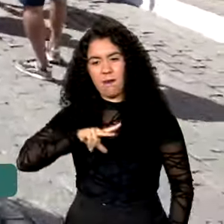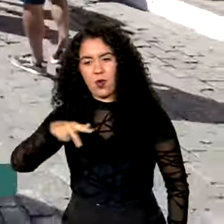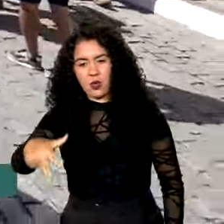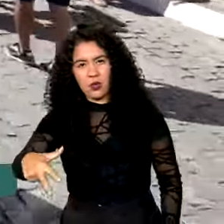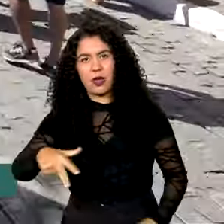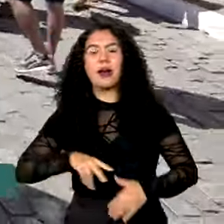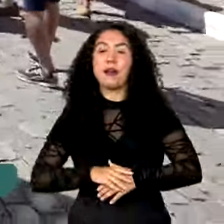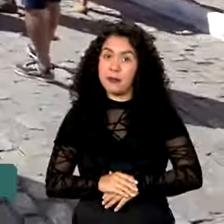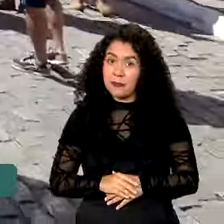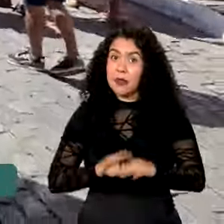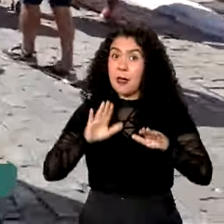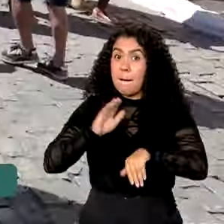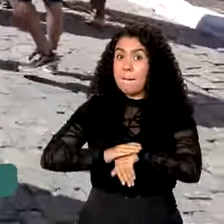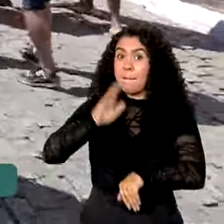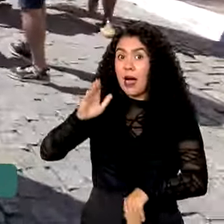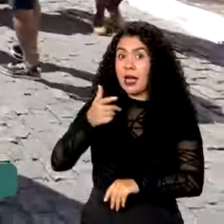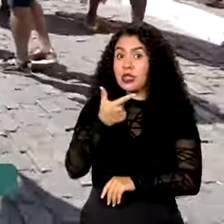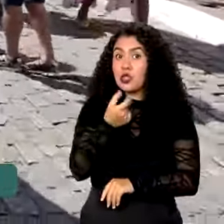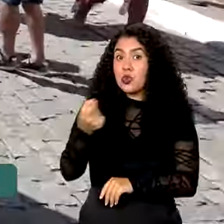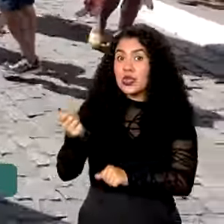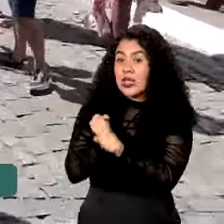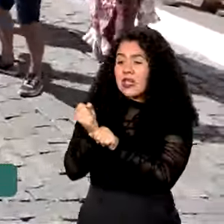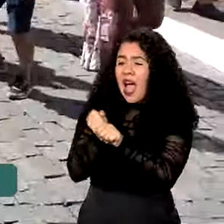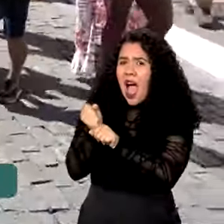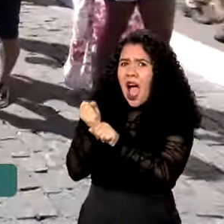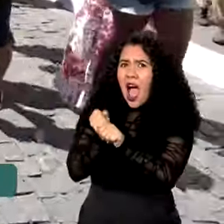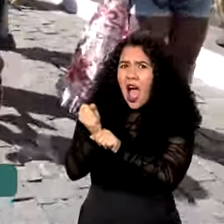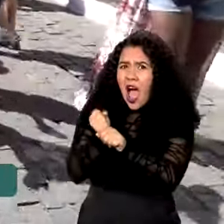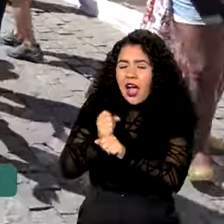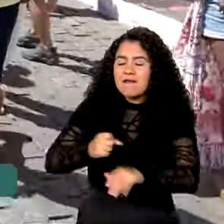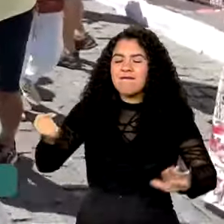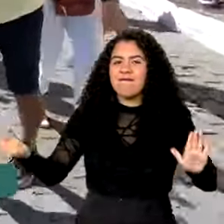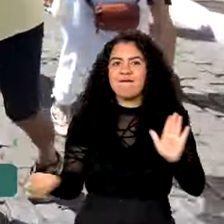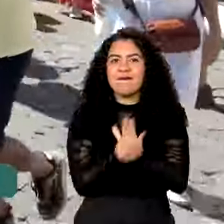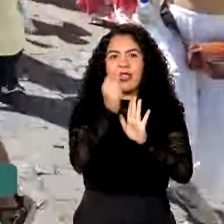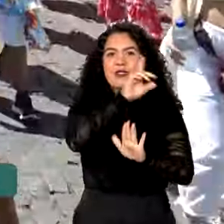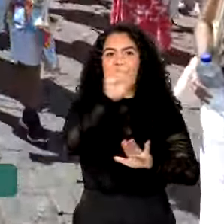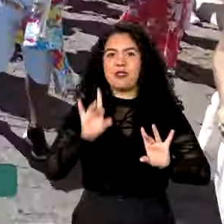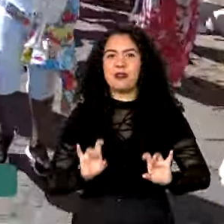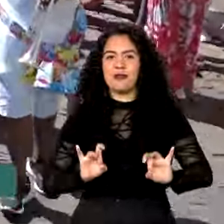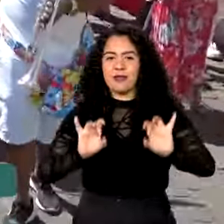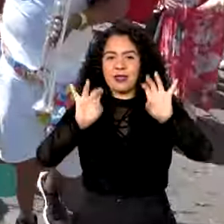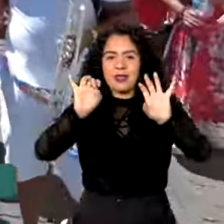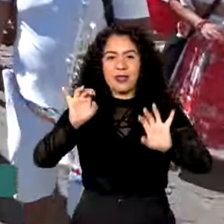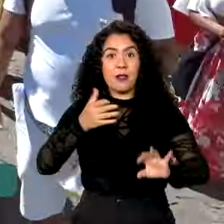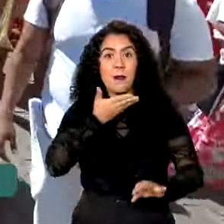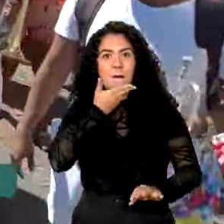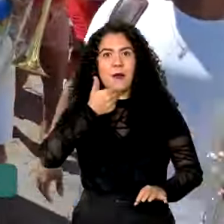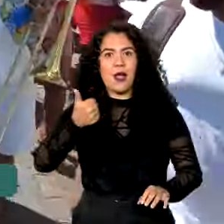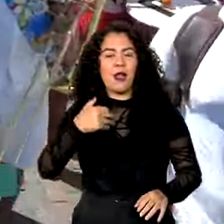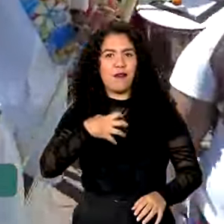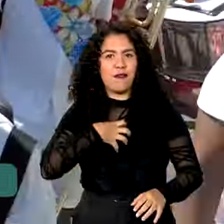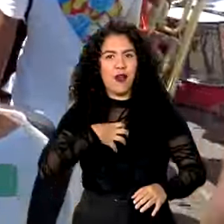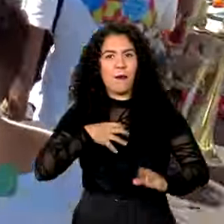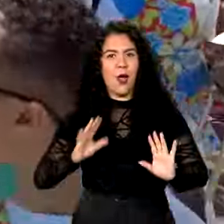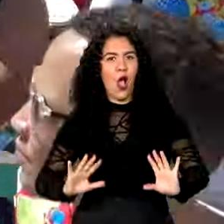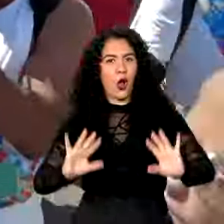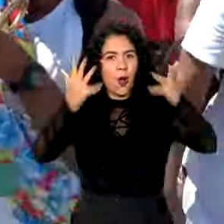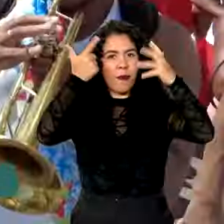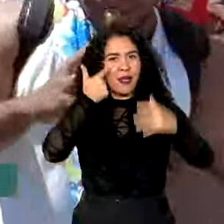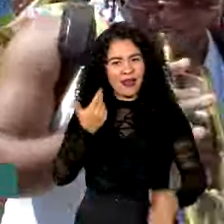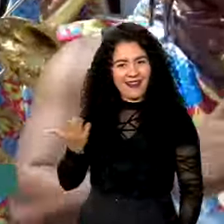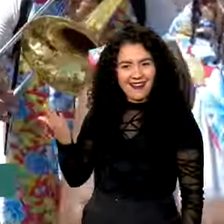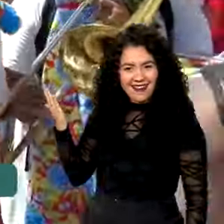Mais de 200 anos depois, a data é celebrada no melhor estilo sotero-politano, com muita